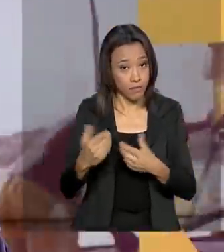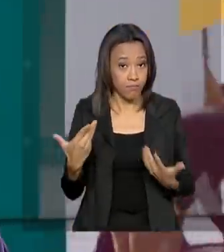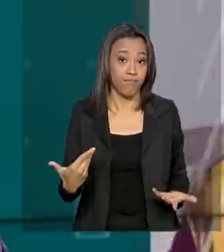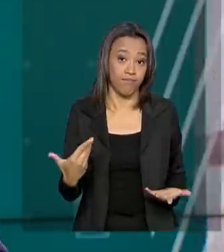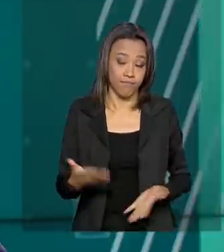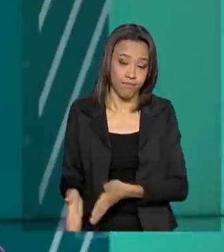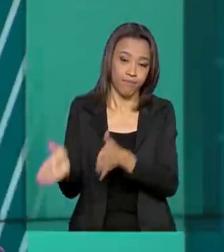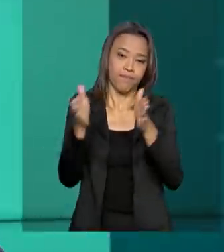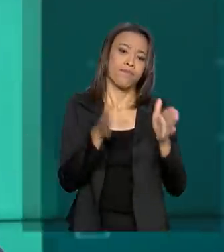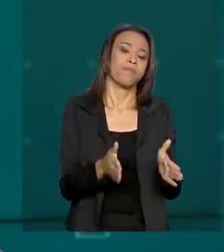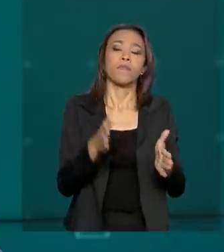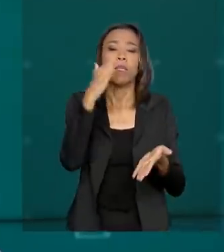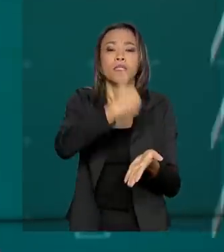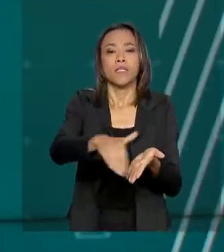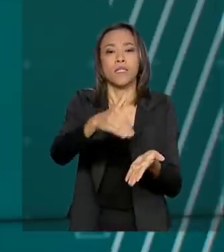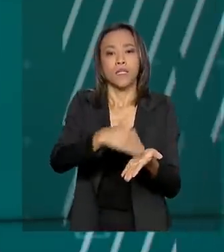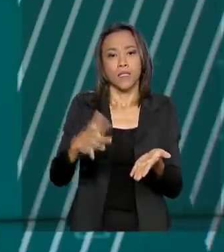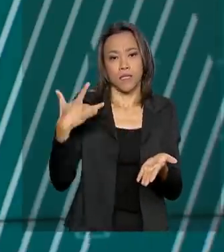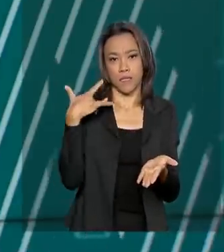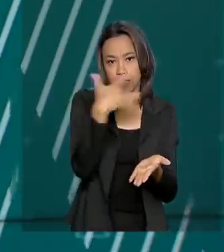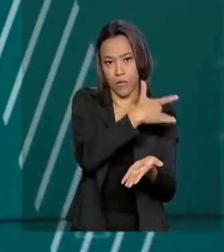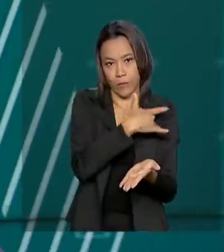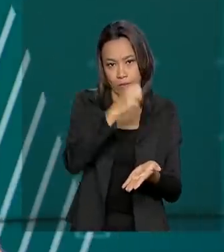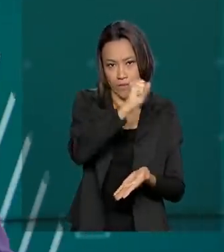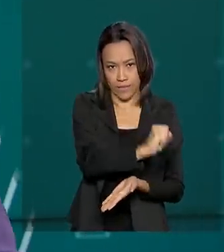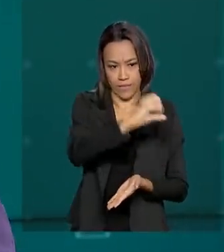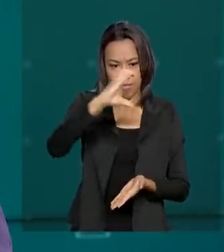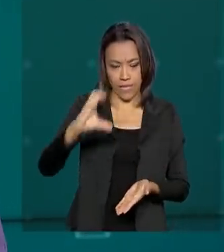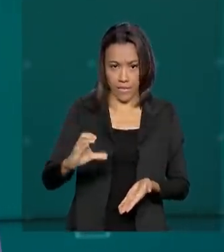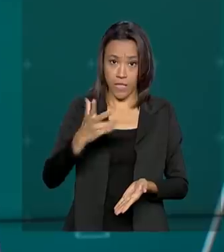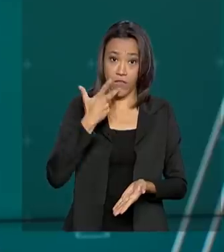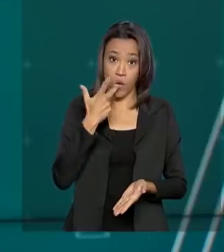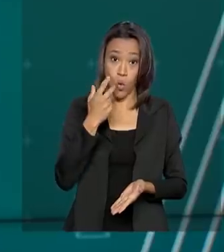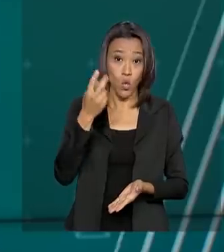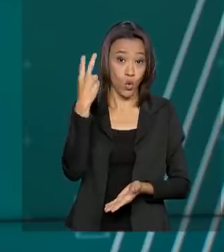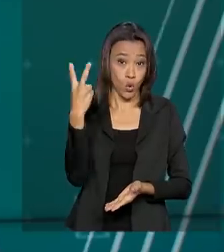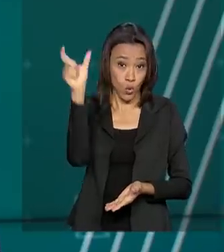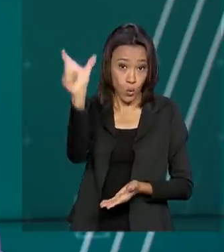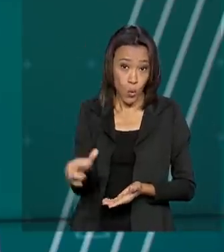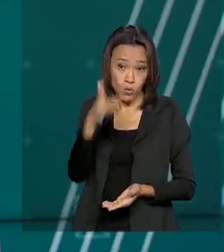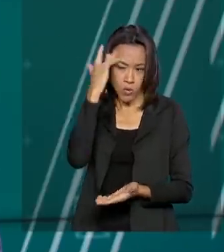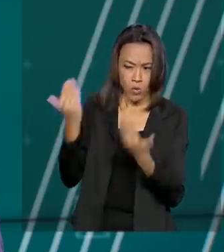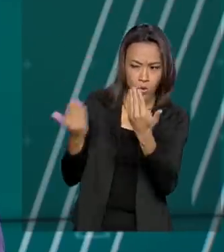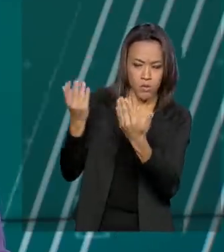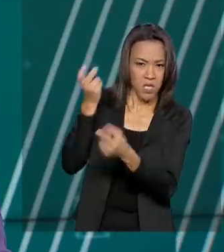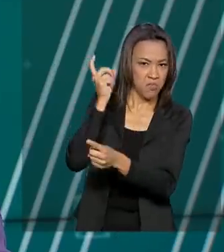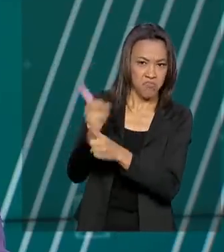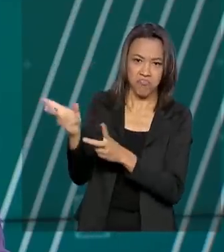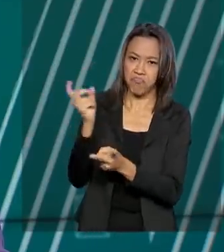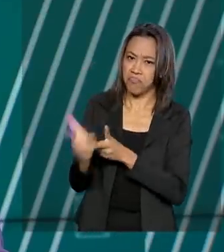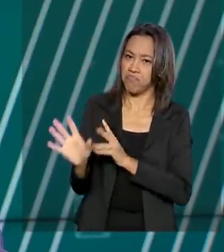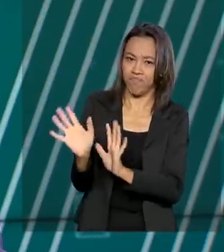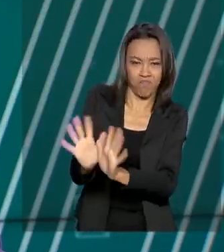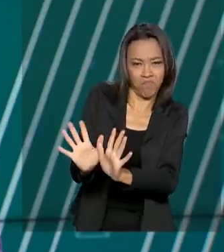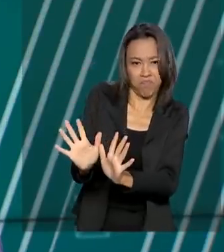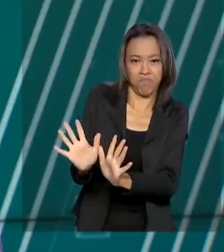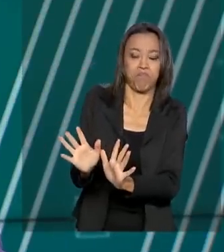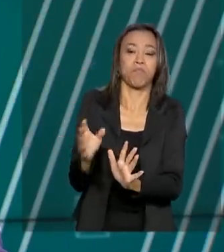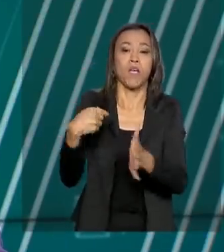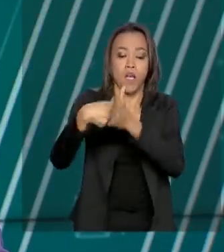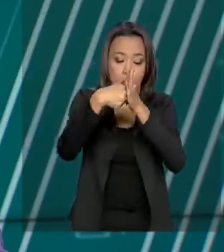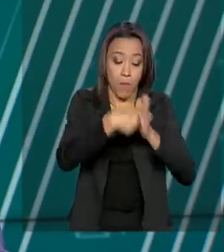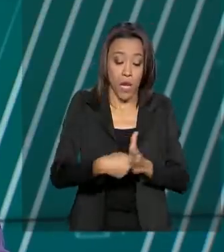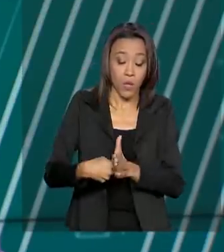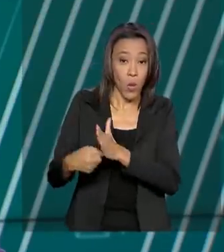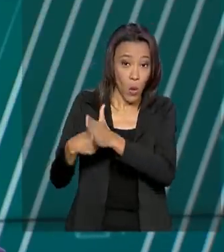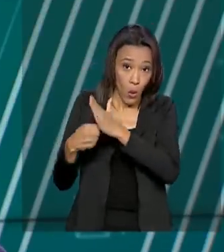A Secretaria de Saúde de Santa Catarina descartou os dois casos suspeitos do coronavírus. Os resultados de laboratório